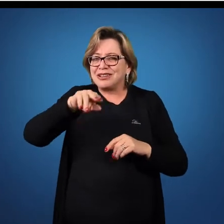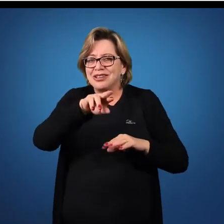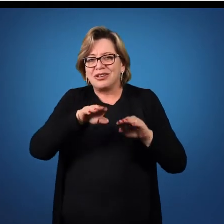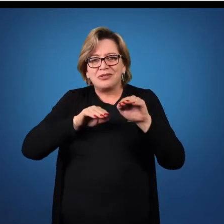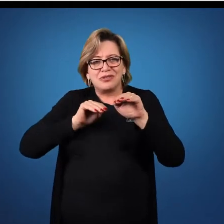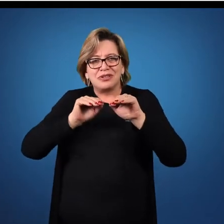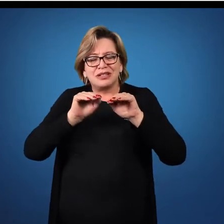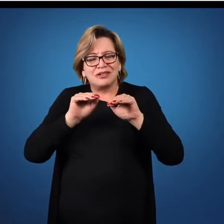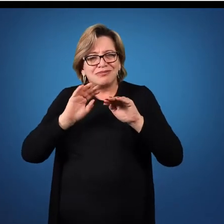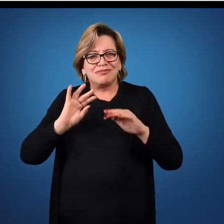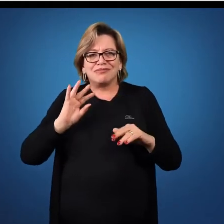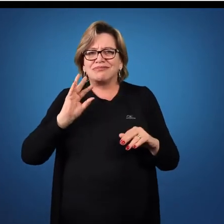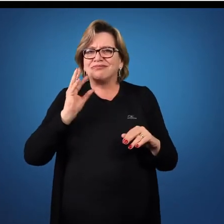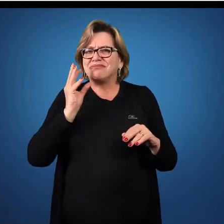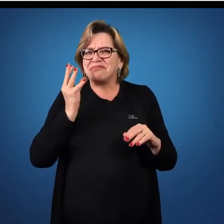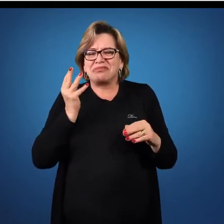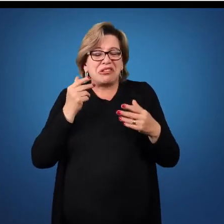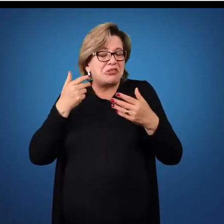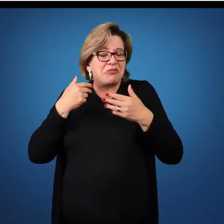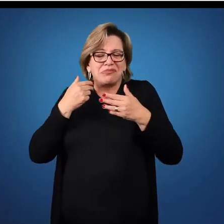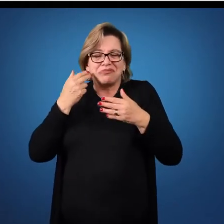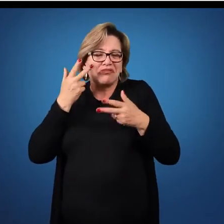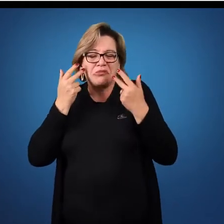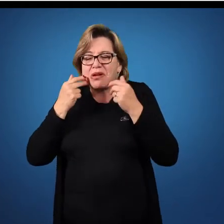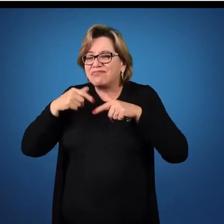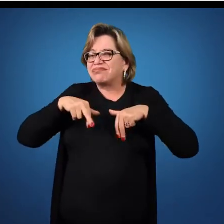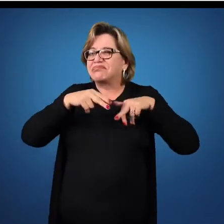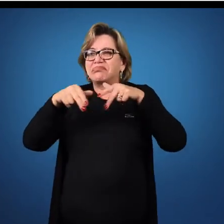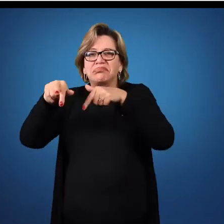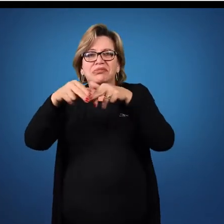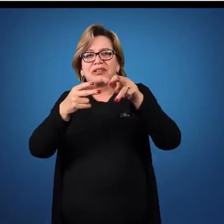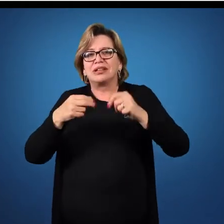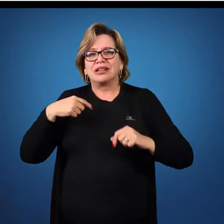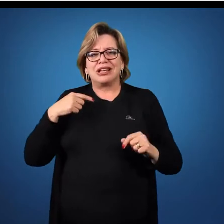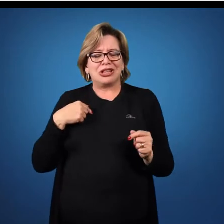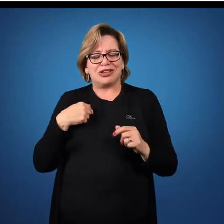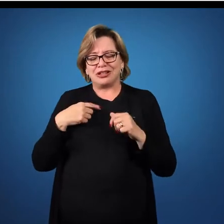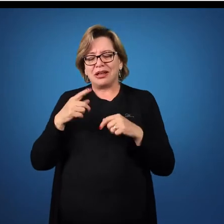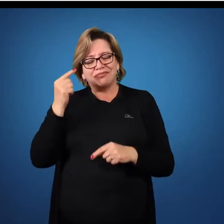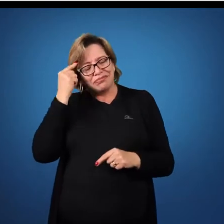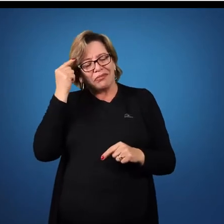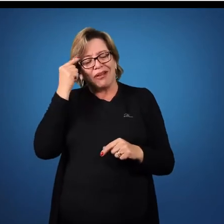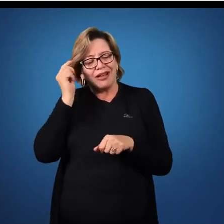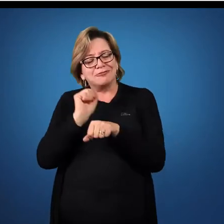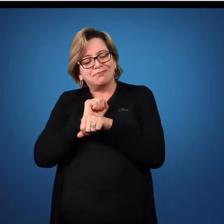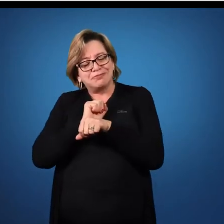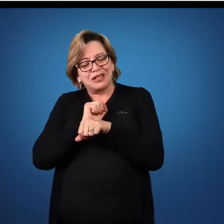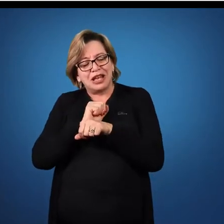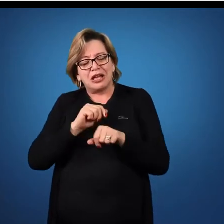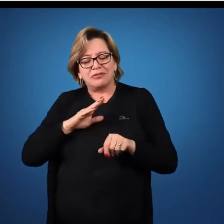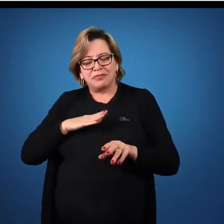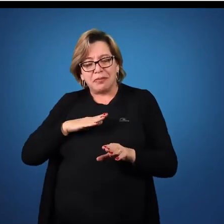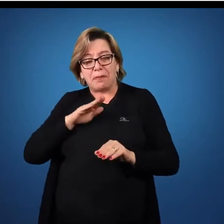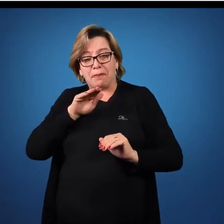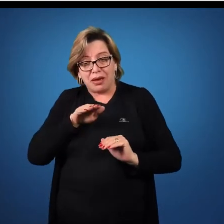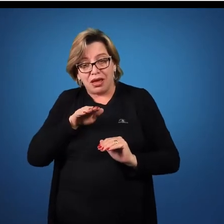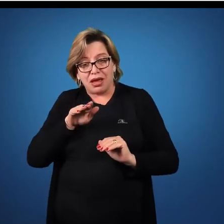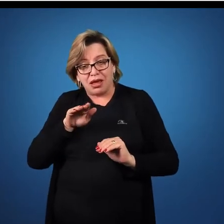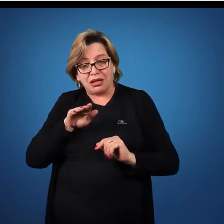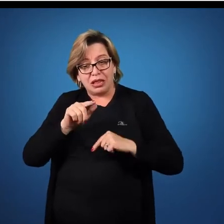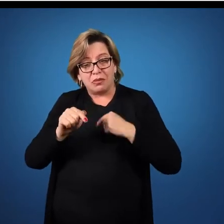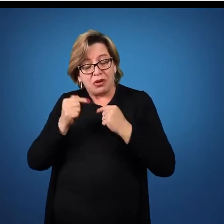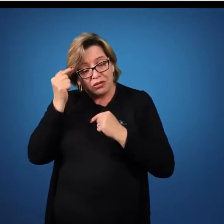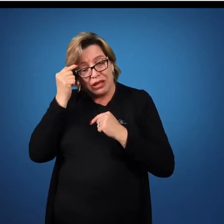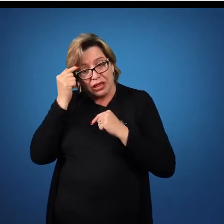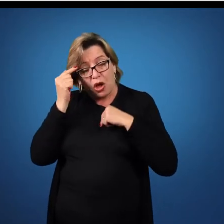isso acontece de forma inconsciente. Então a gente não para para pensar um pé, depois o outro,